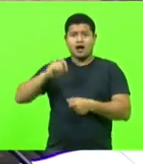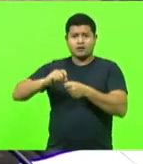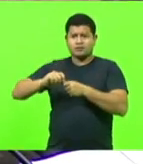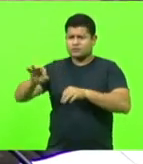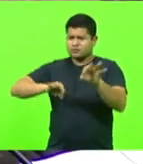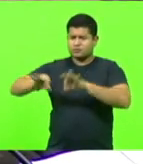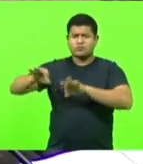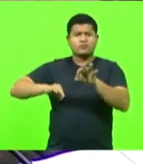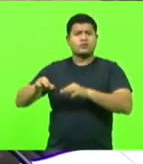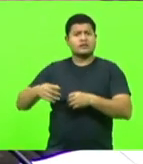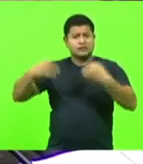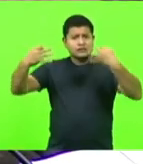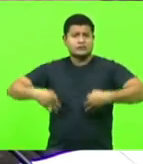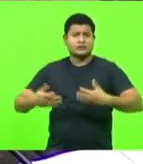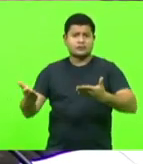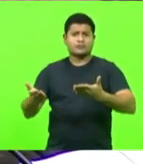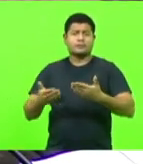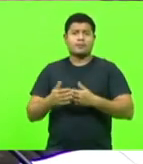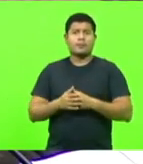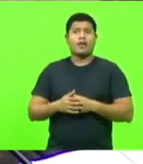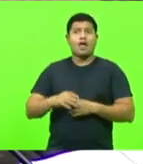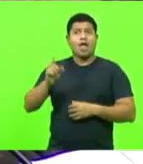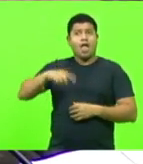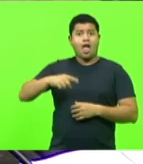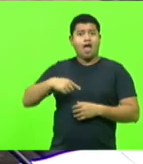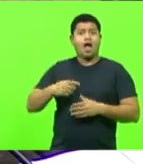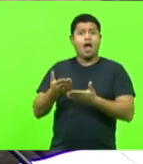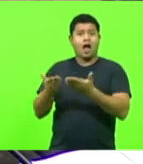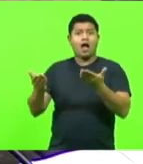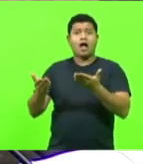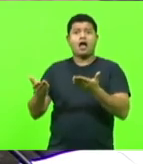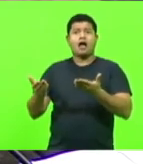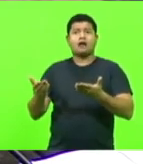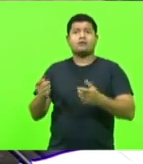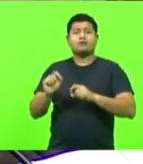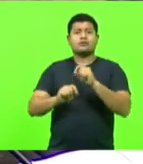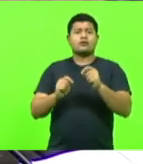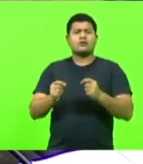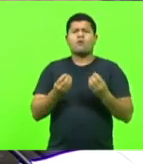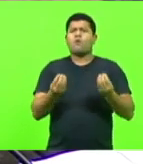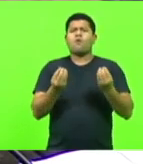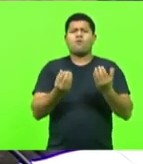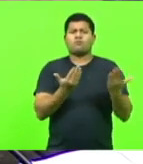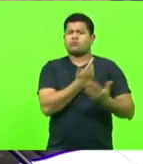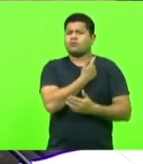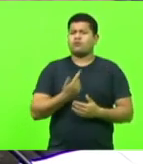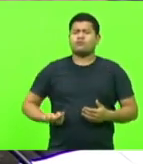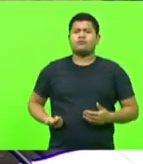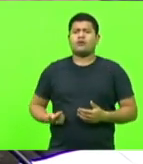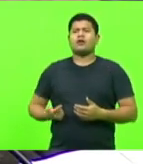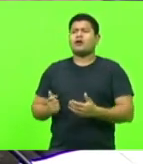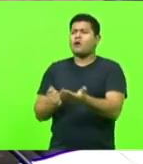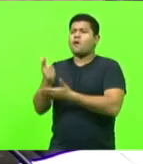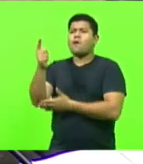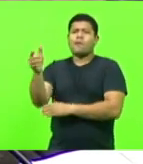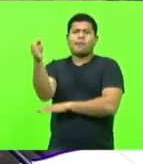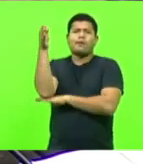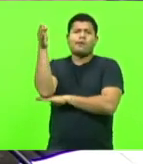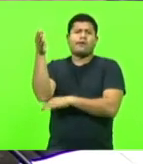muito bem feito. Isso aqui é coisa para o mercado. O que o governo vai botar a mão em hotel estatal?